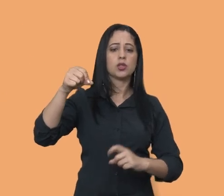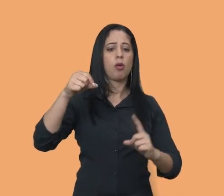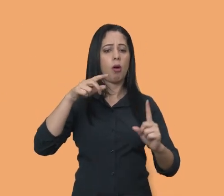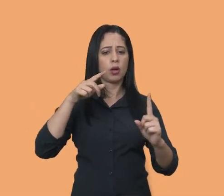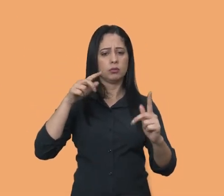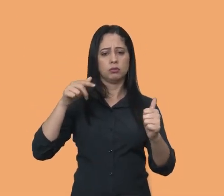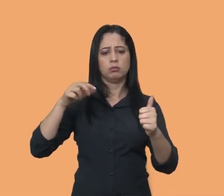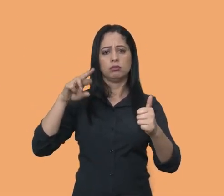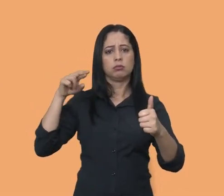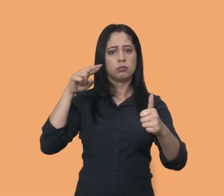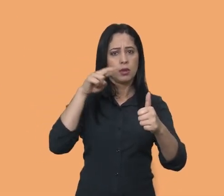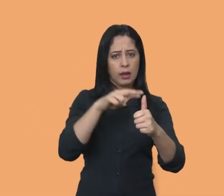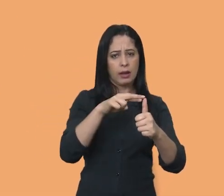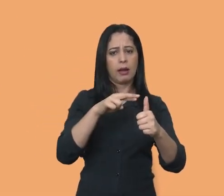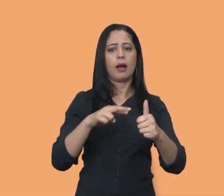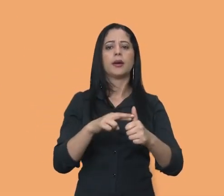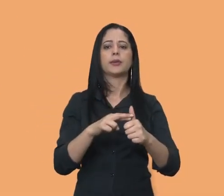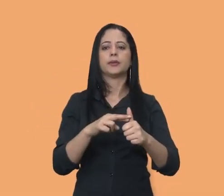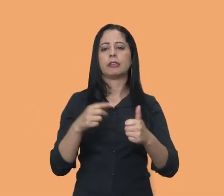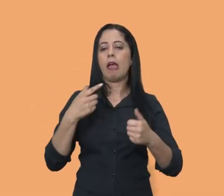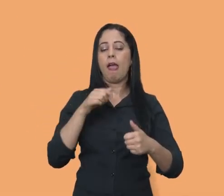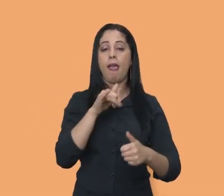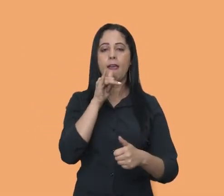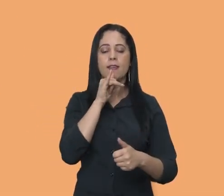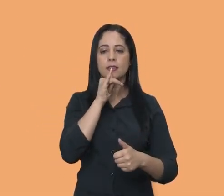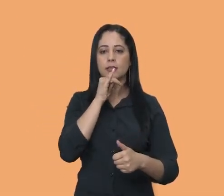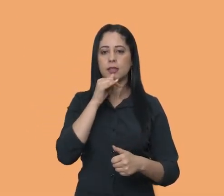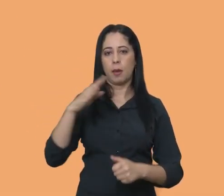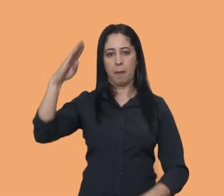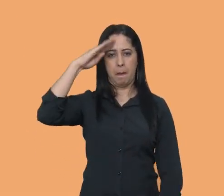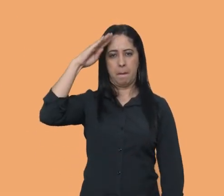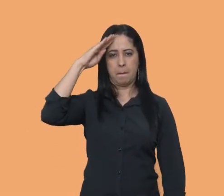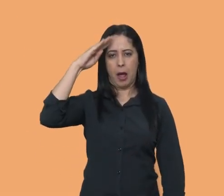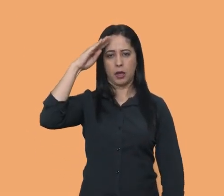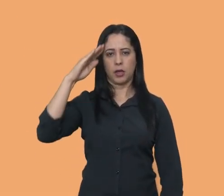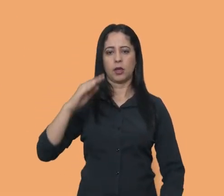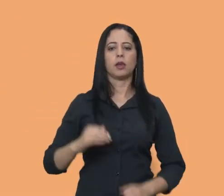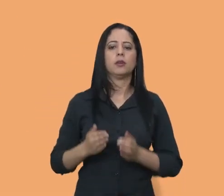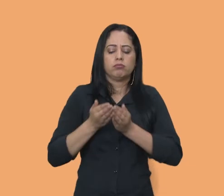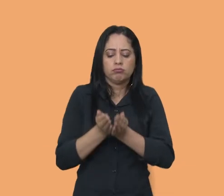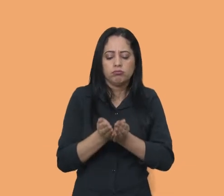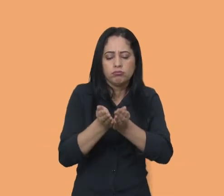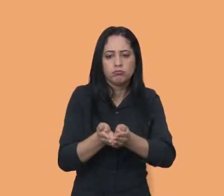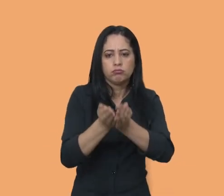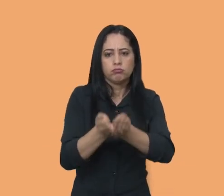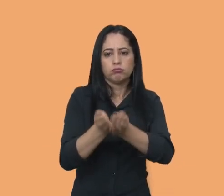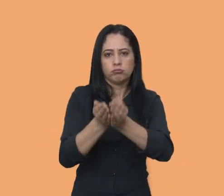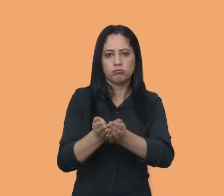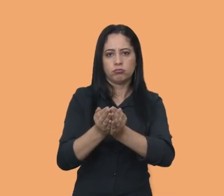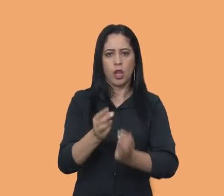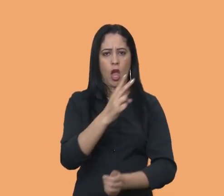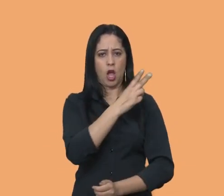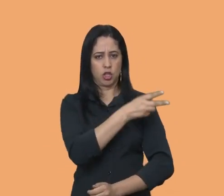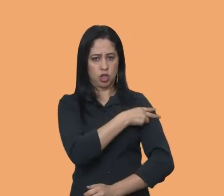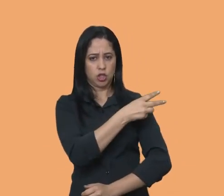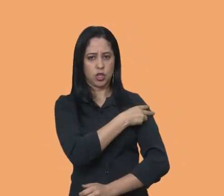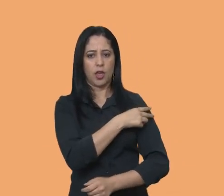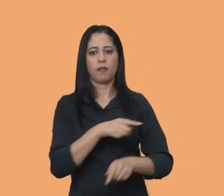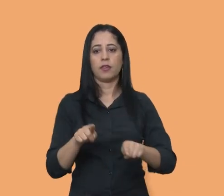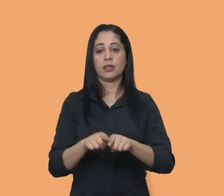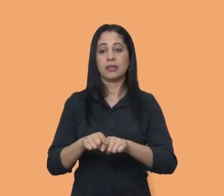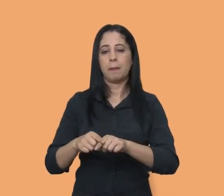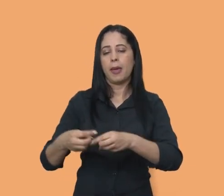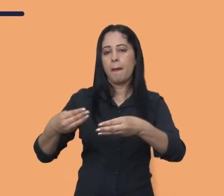partir do presidente como nomear comandantes do exército marinha e aeronáutica indicar ministros do STF e tribunais